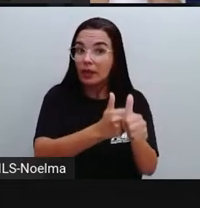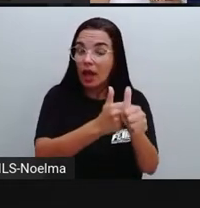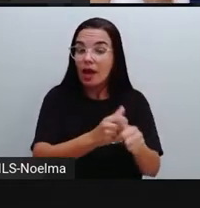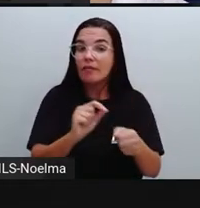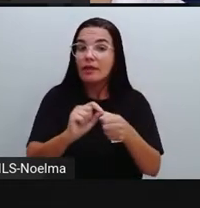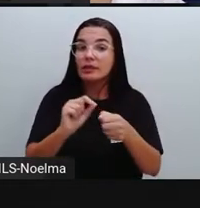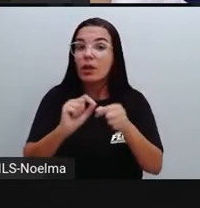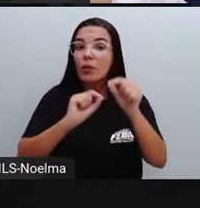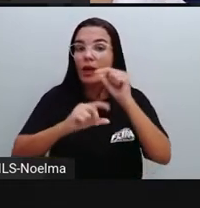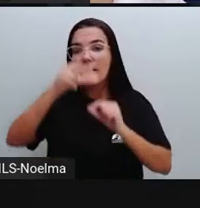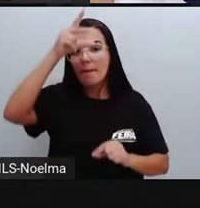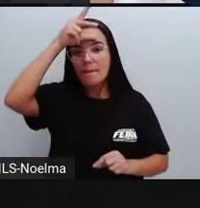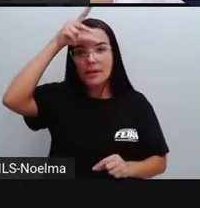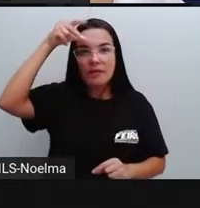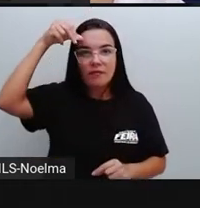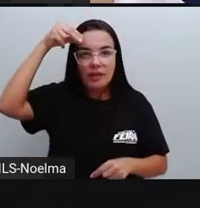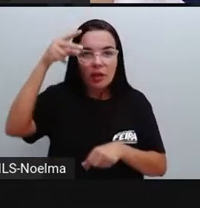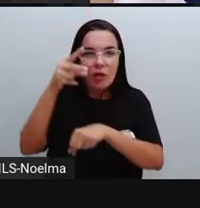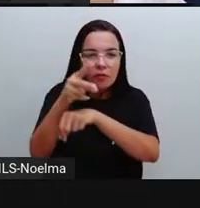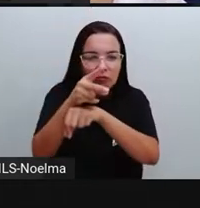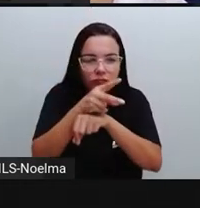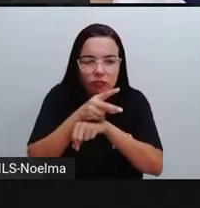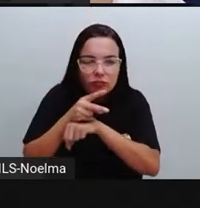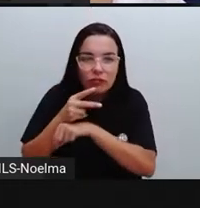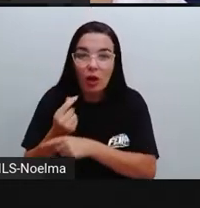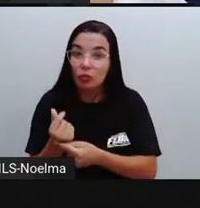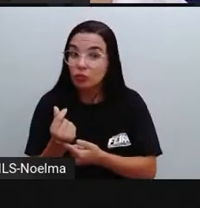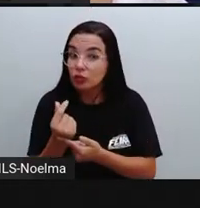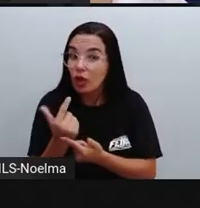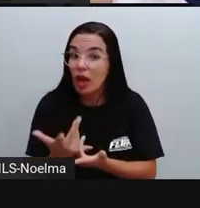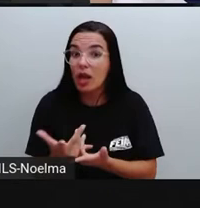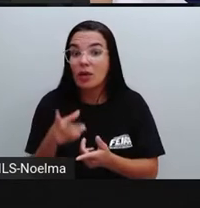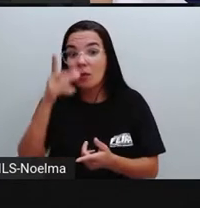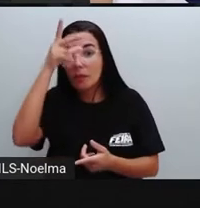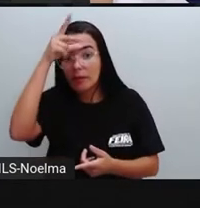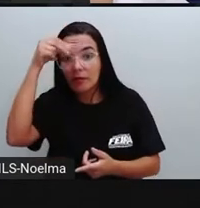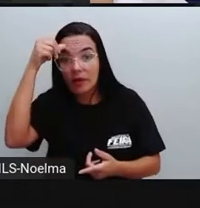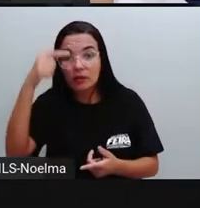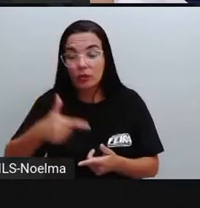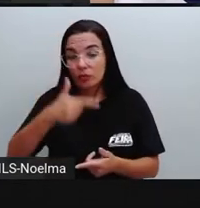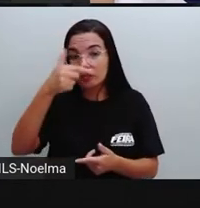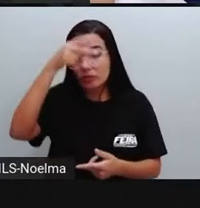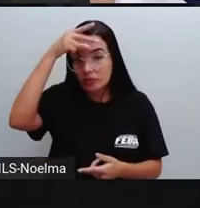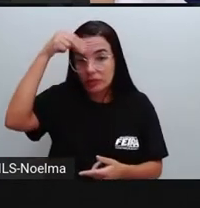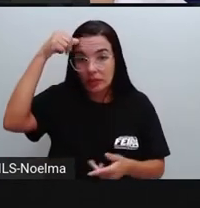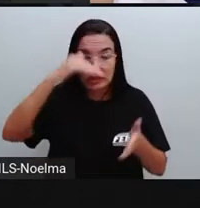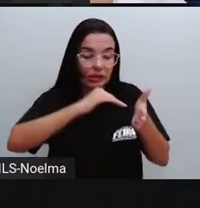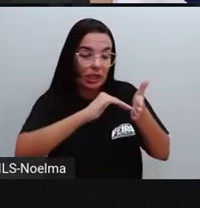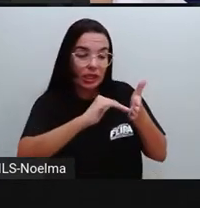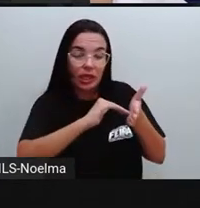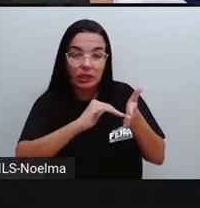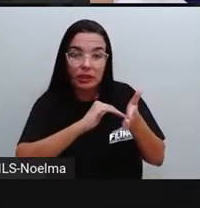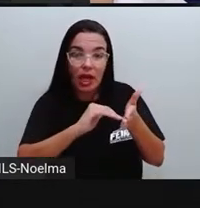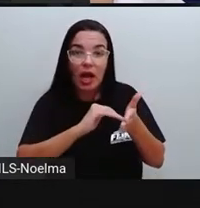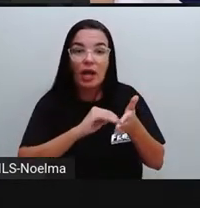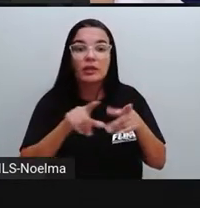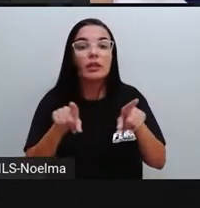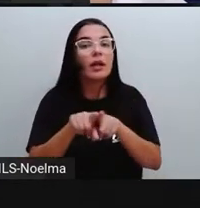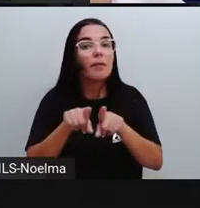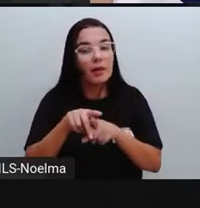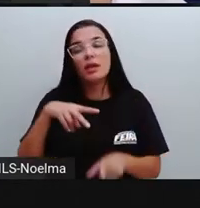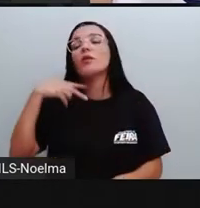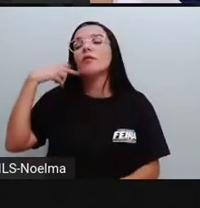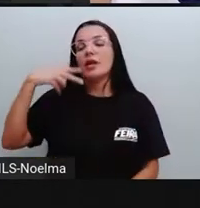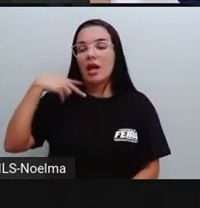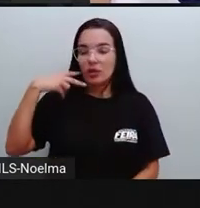Executivo, fiscalizando o uso de dinheiro público, o prefeito, o vice-prefeito, os secretários municipais e